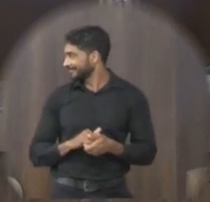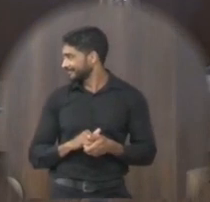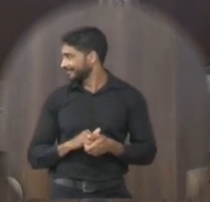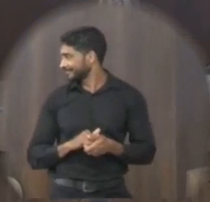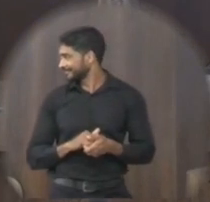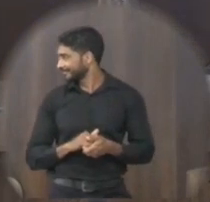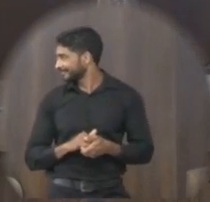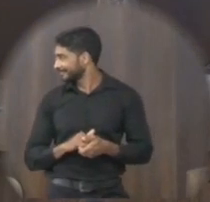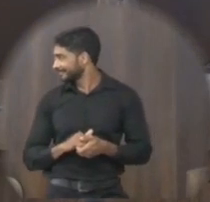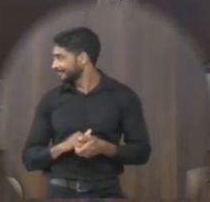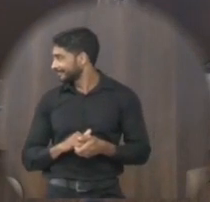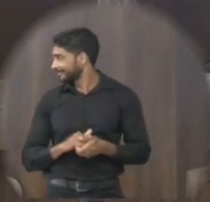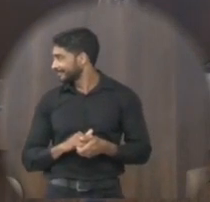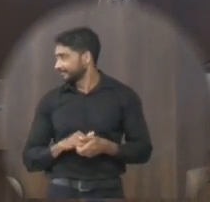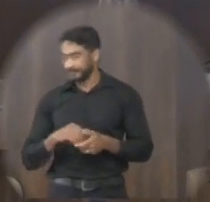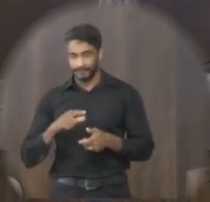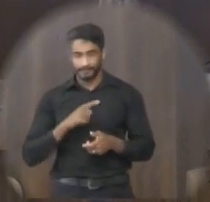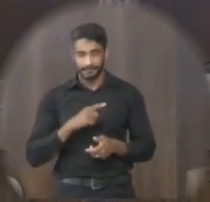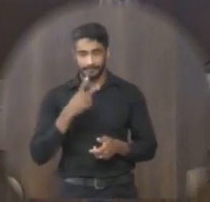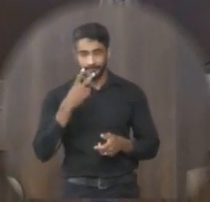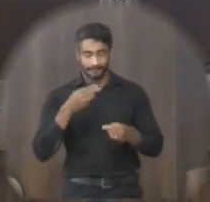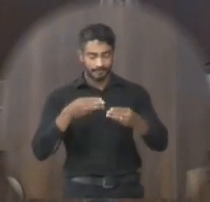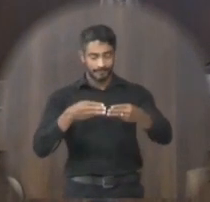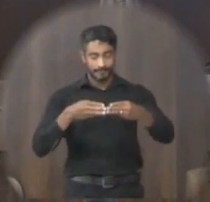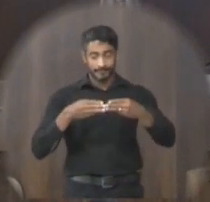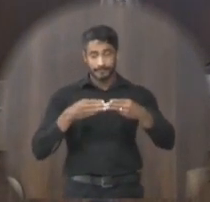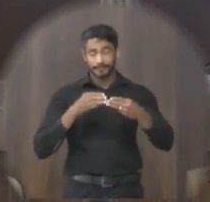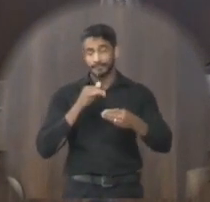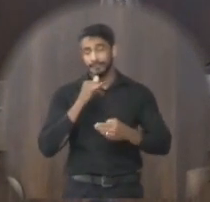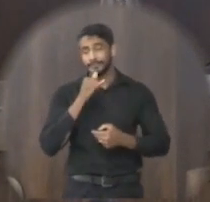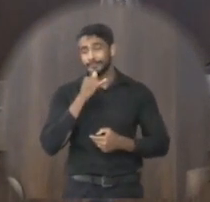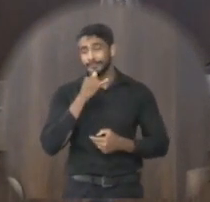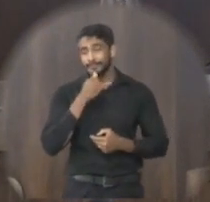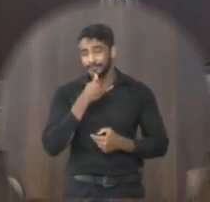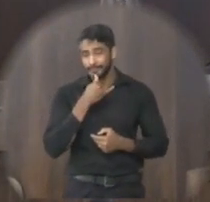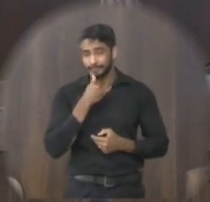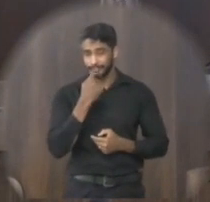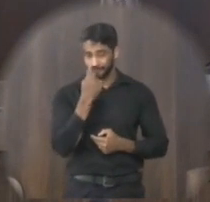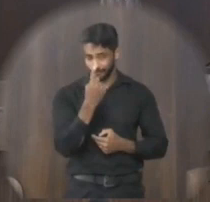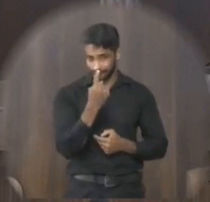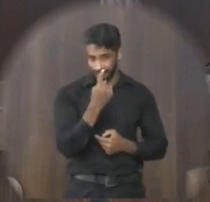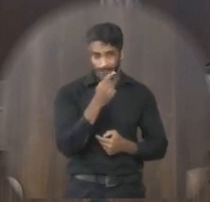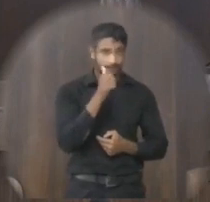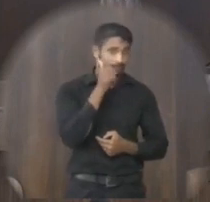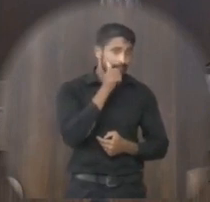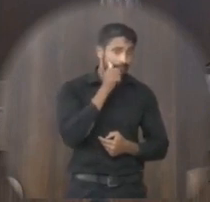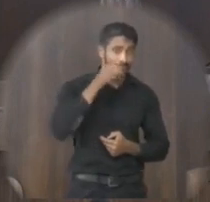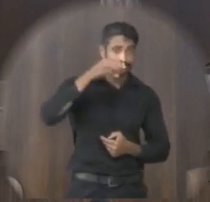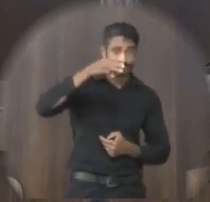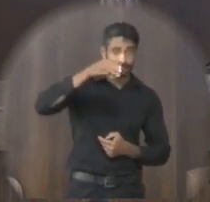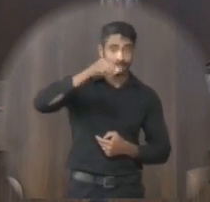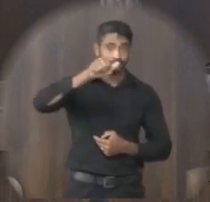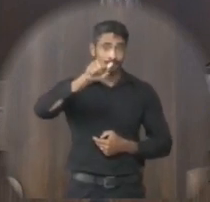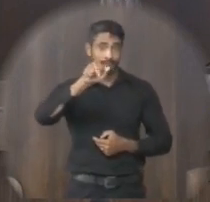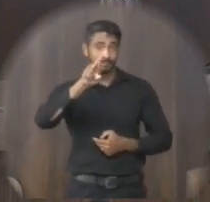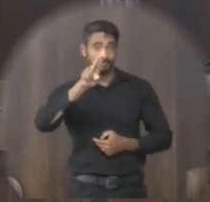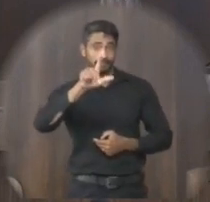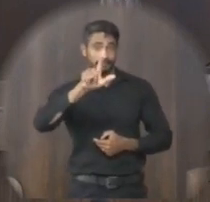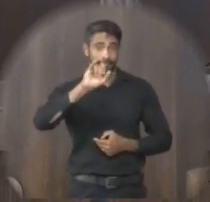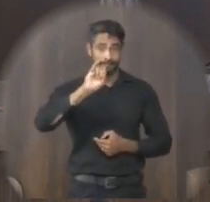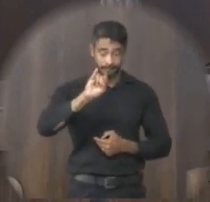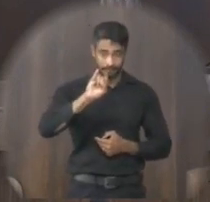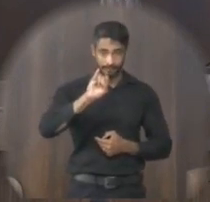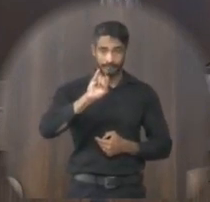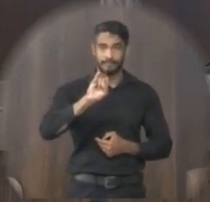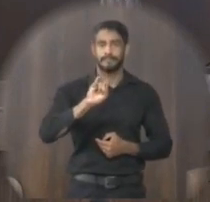eu fiz aqui duas moções de pesar é uma que é da senhora Marli Rodrigo Silveira né pessoa